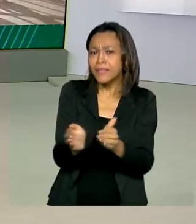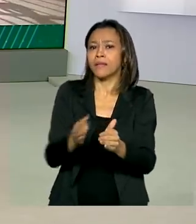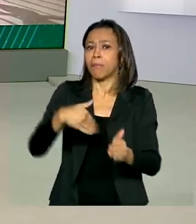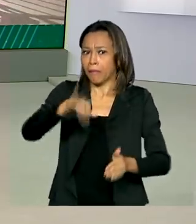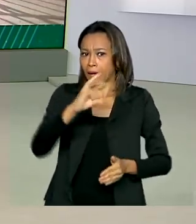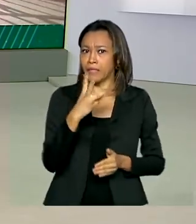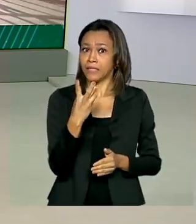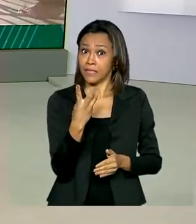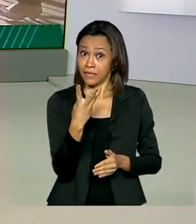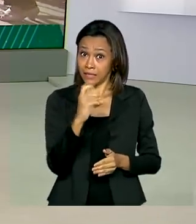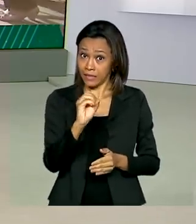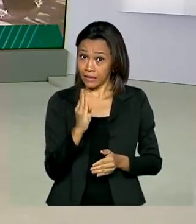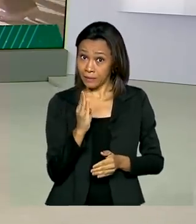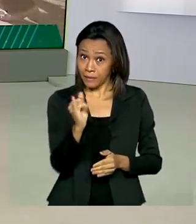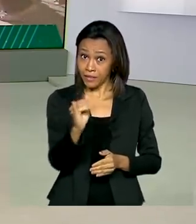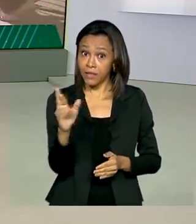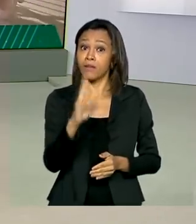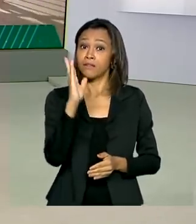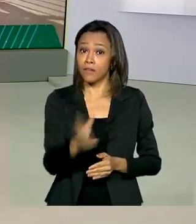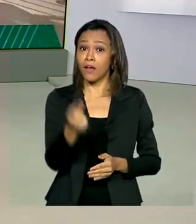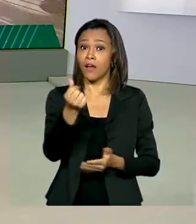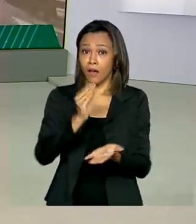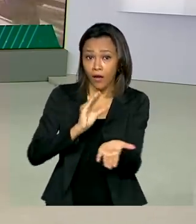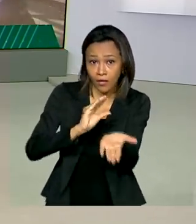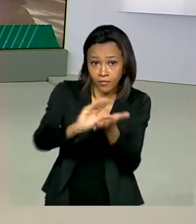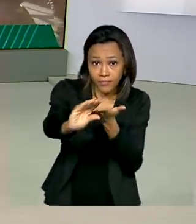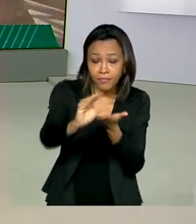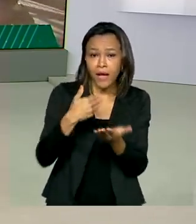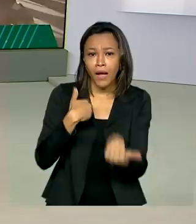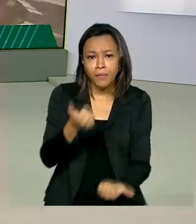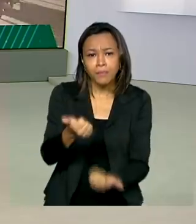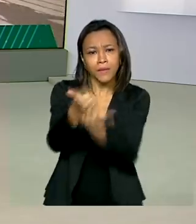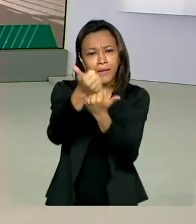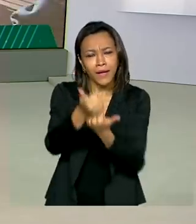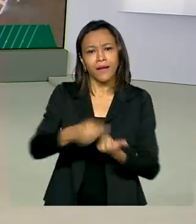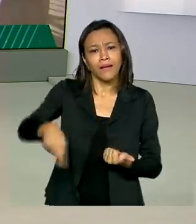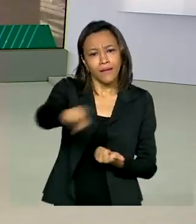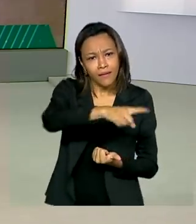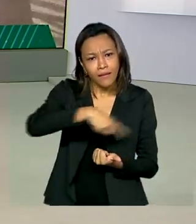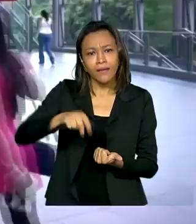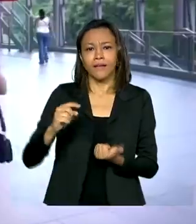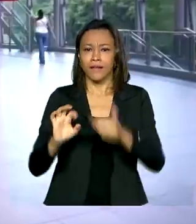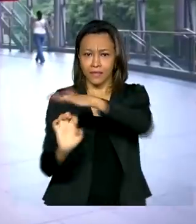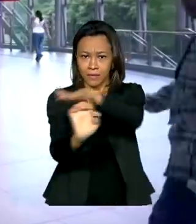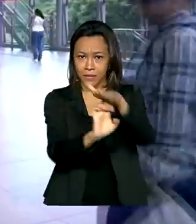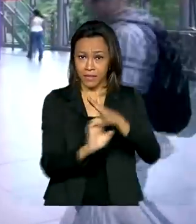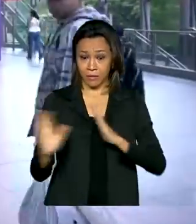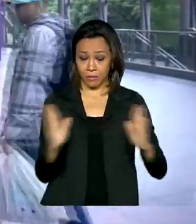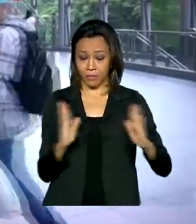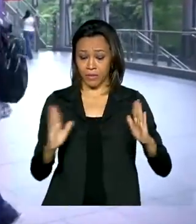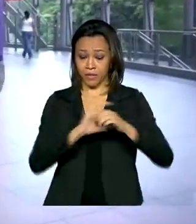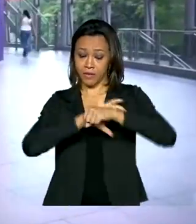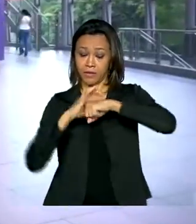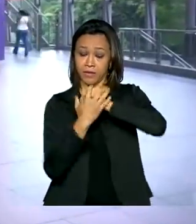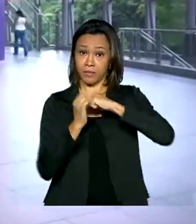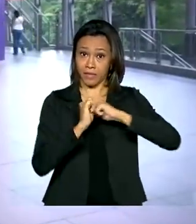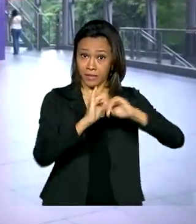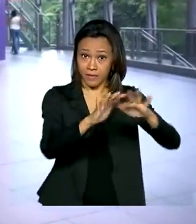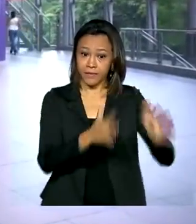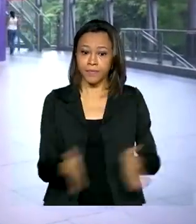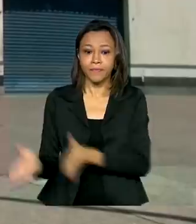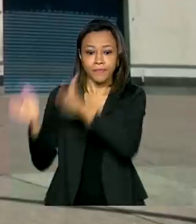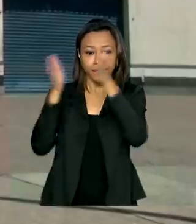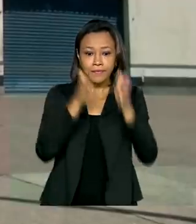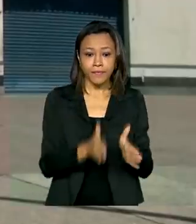já foram liberados em empréstimos para ajudar os pequenos empresários durante a pandemia. Com a pandemia do novo